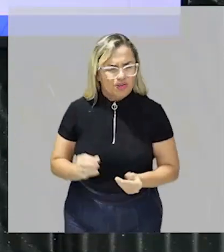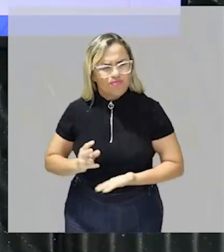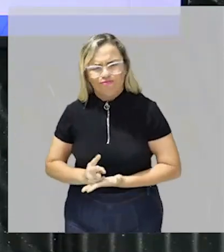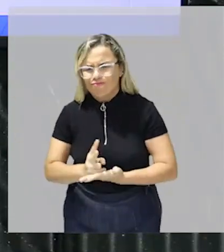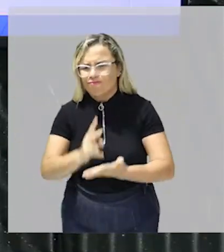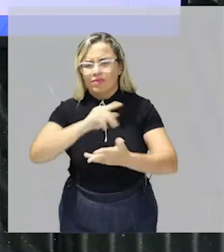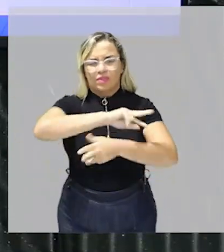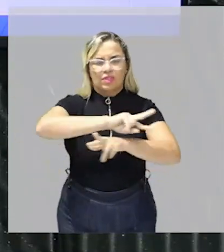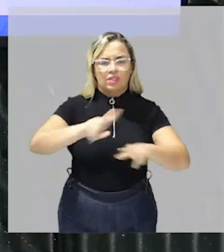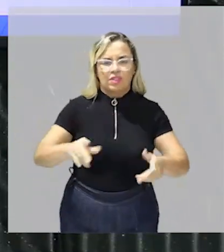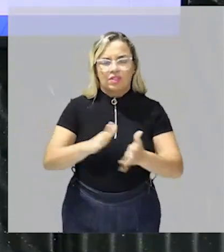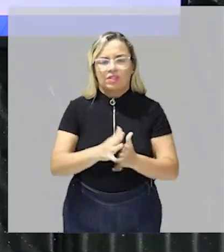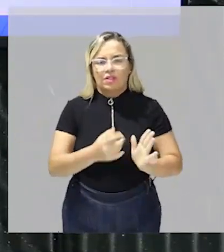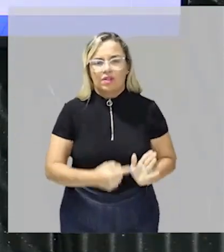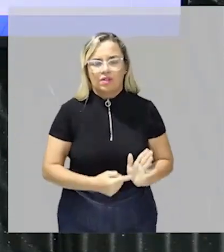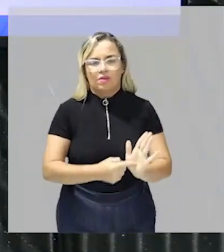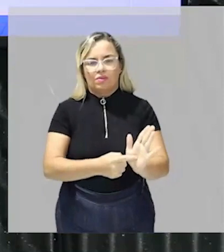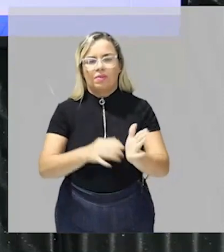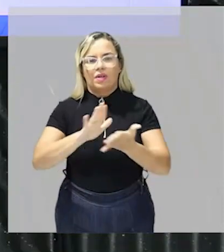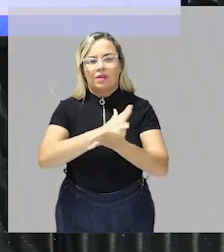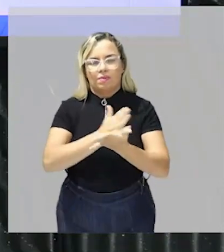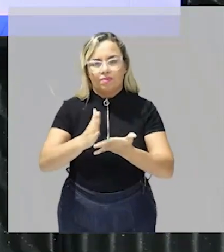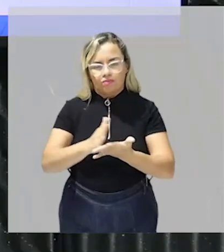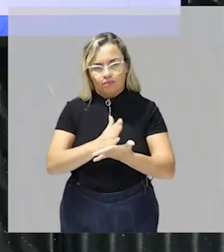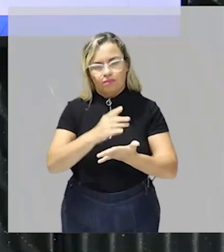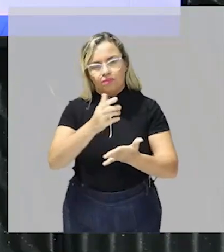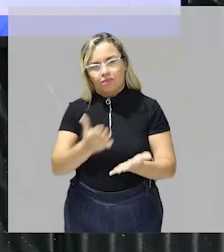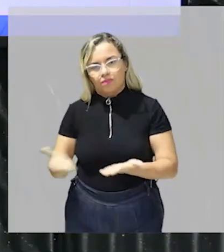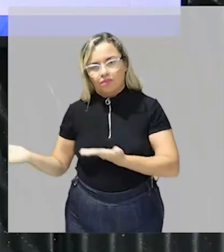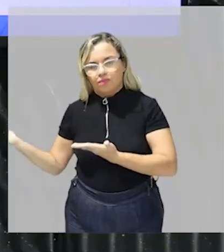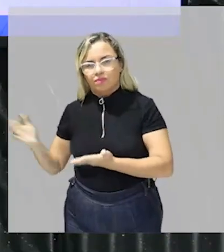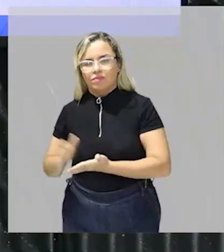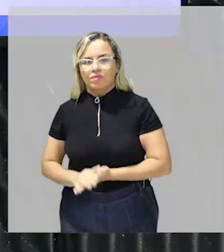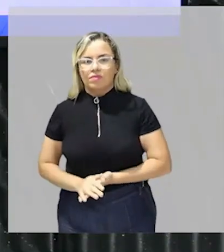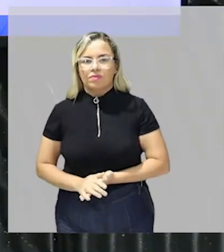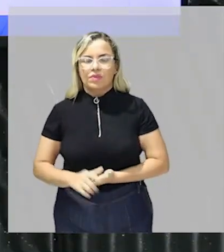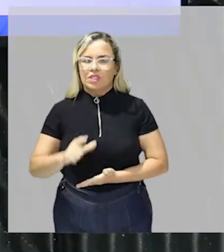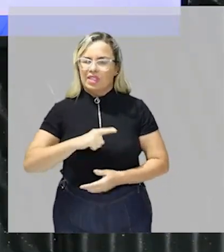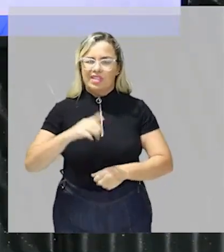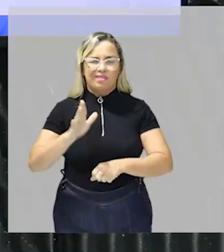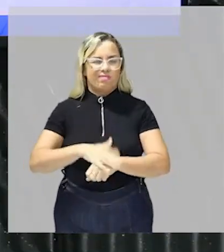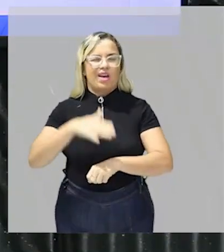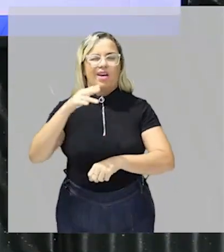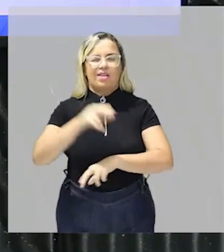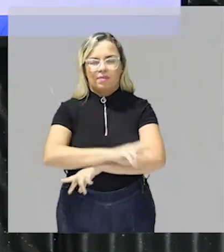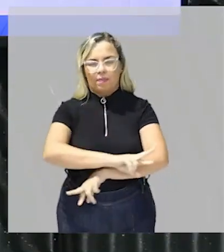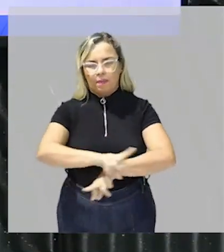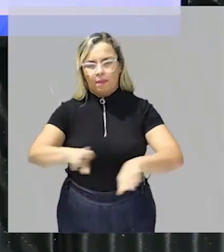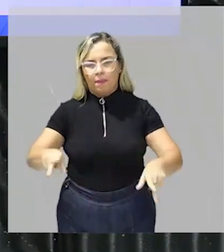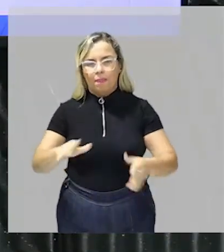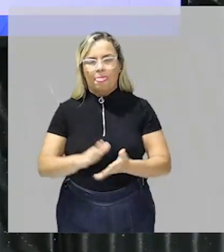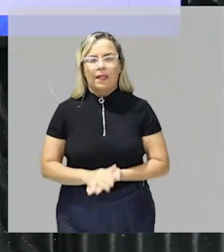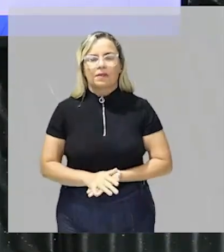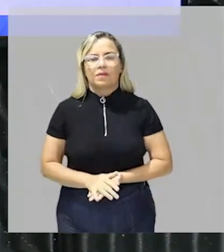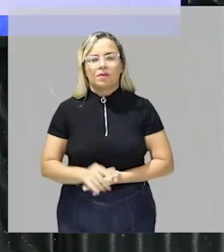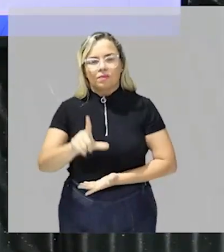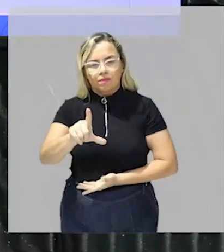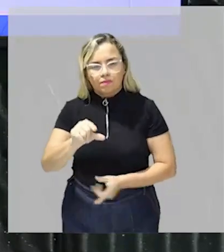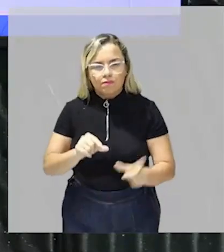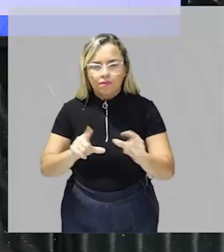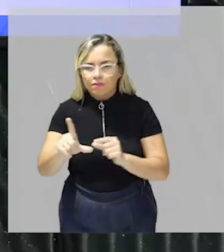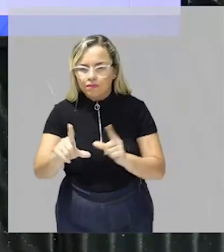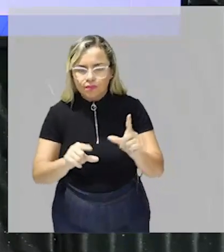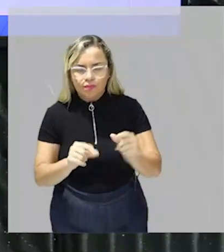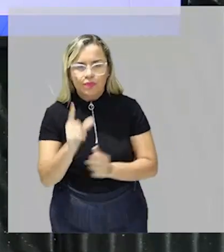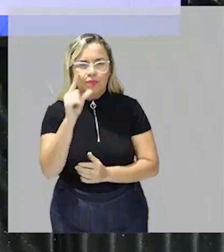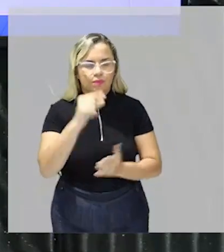dar aqui eu trouxe para vocês alguns só para vocês tem mais tá gente tem muito mais eu peguei pouquinhos da lista